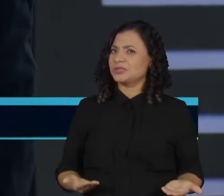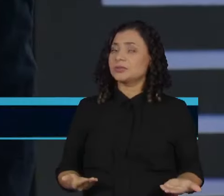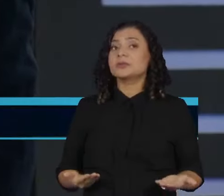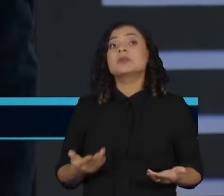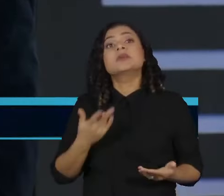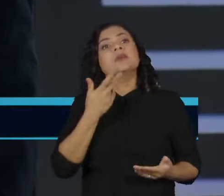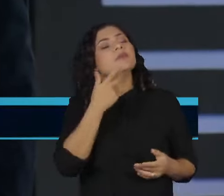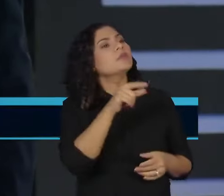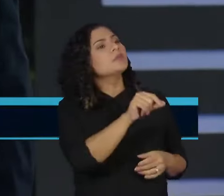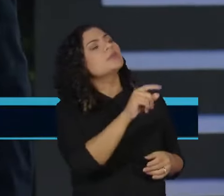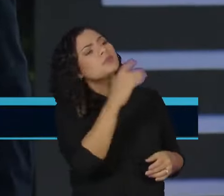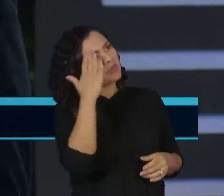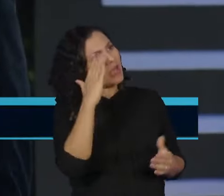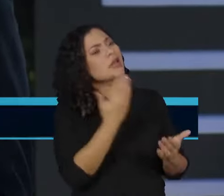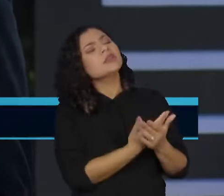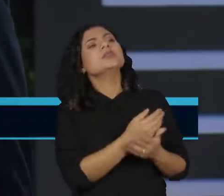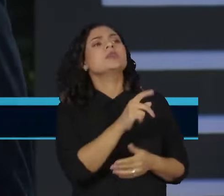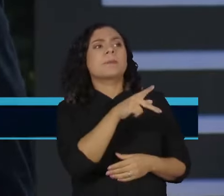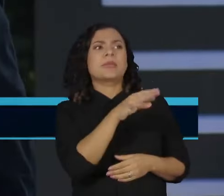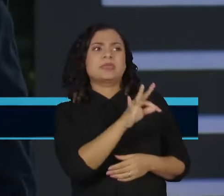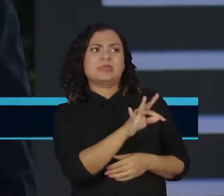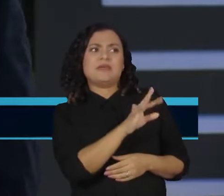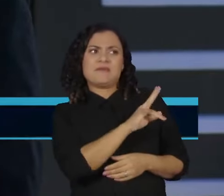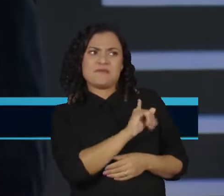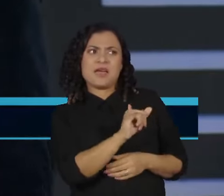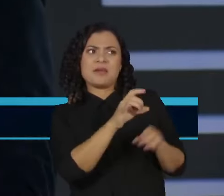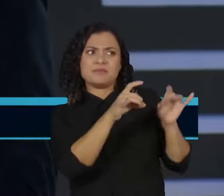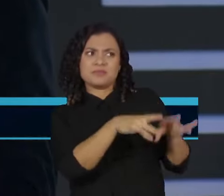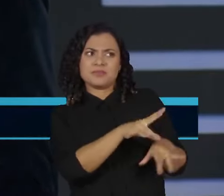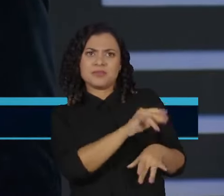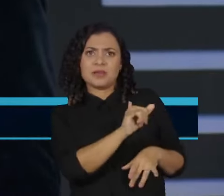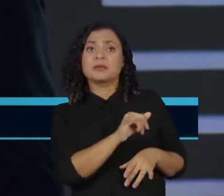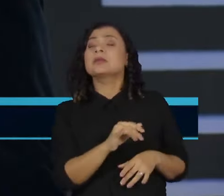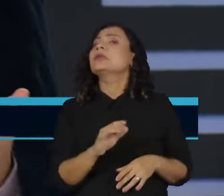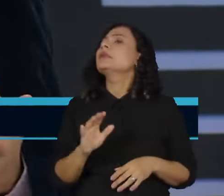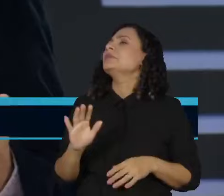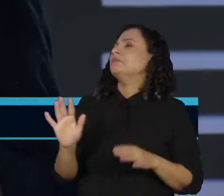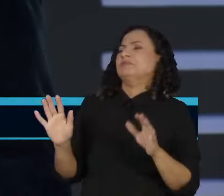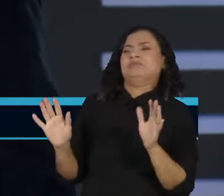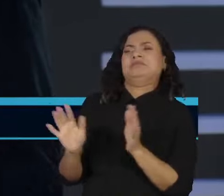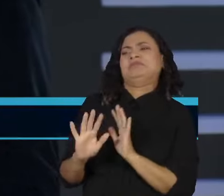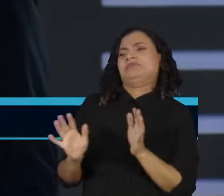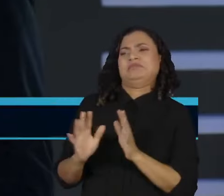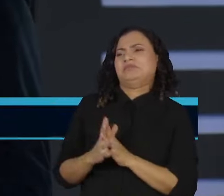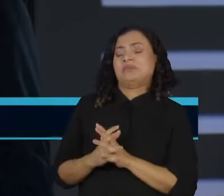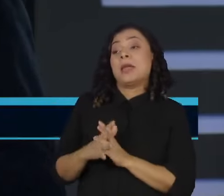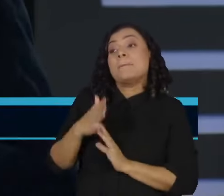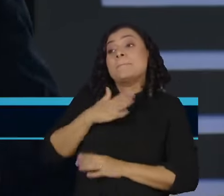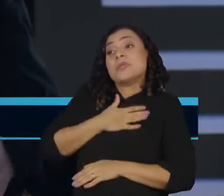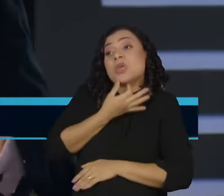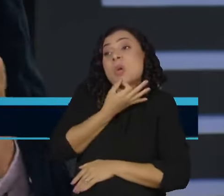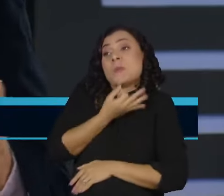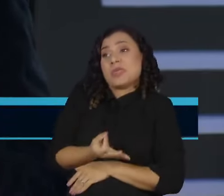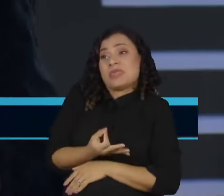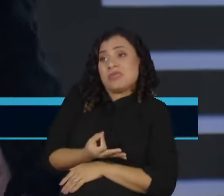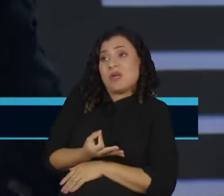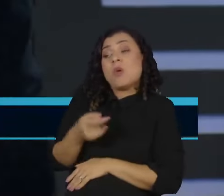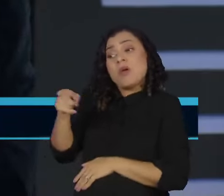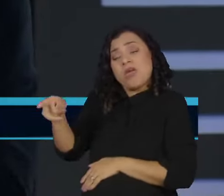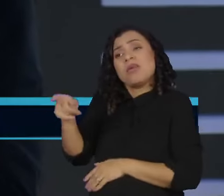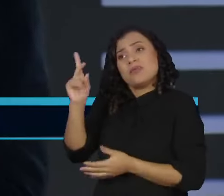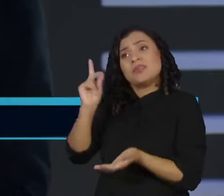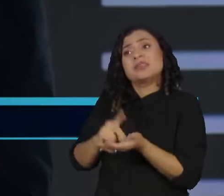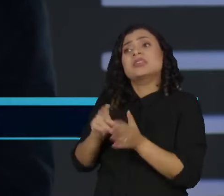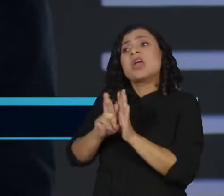perguntas tão difíceis. Eu creio que sair do PT não significa tanto para quem, na minha opinião, ele estava, inclusive,